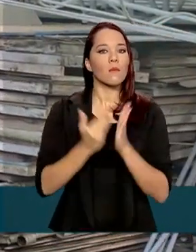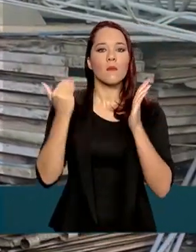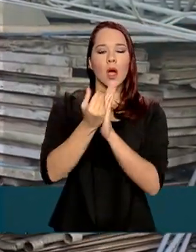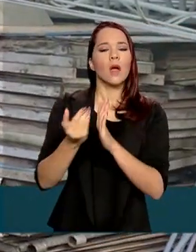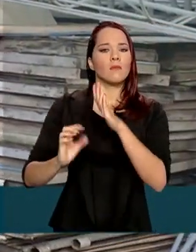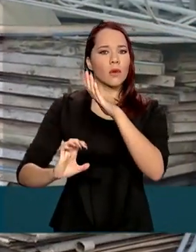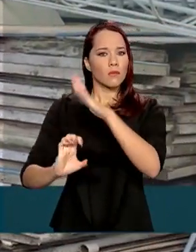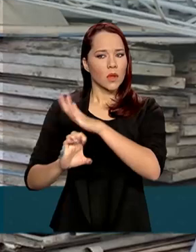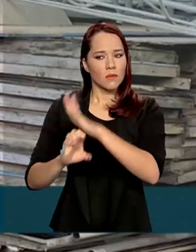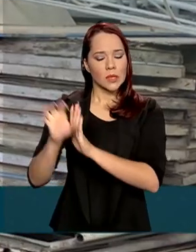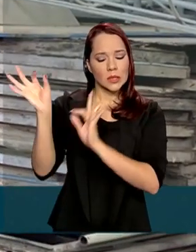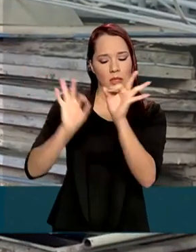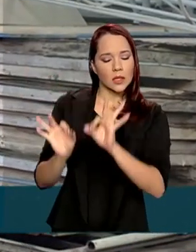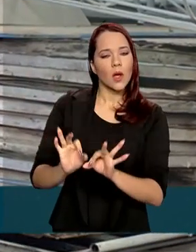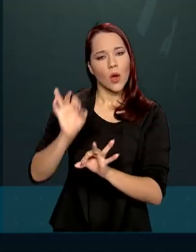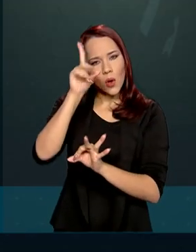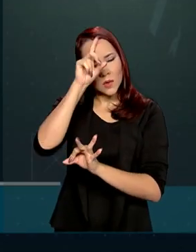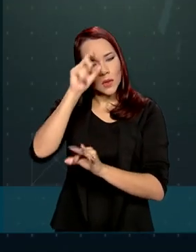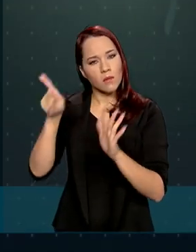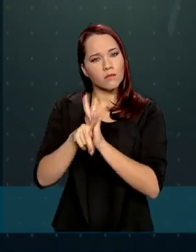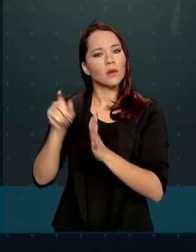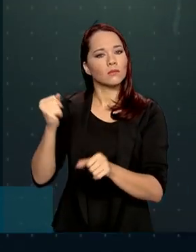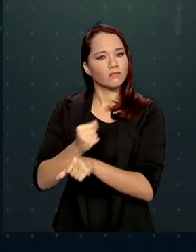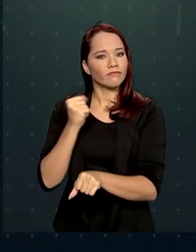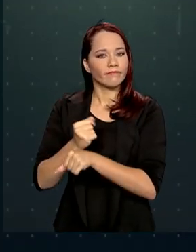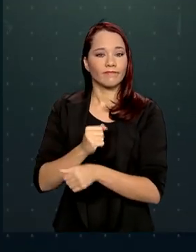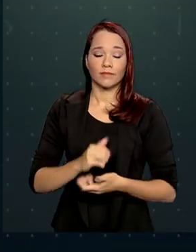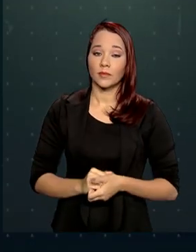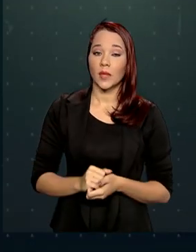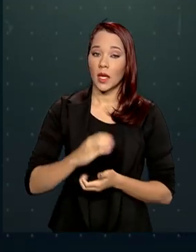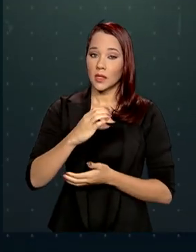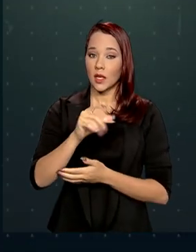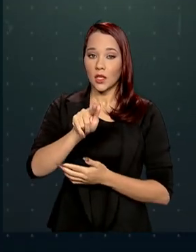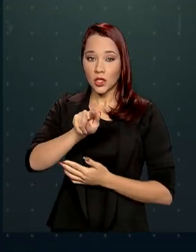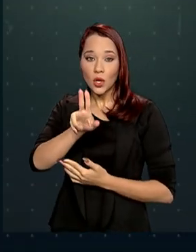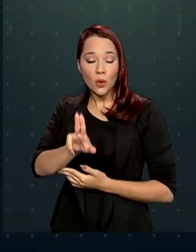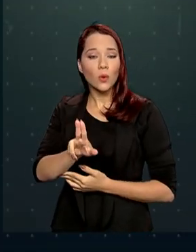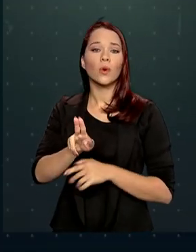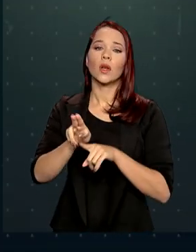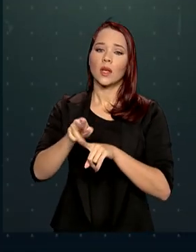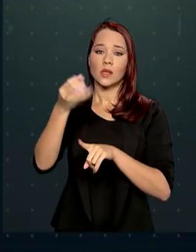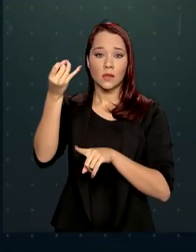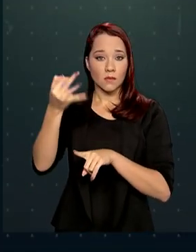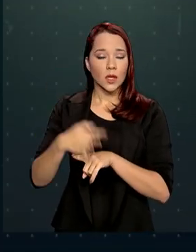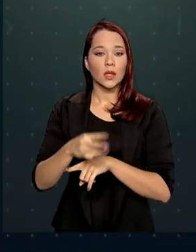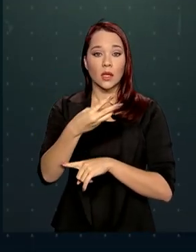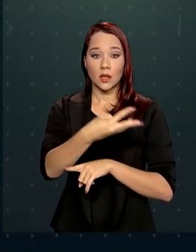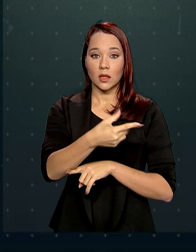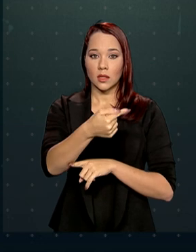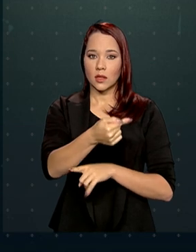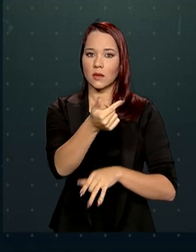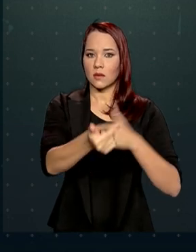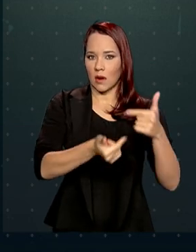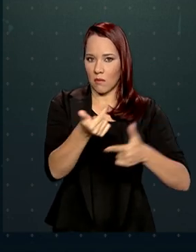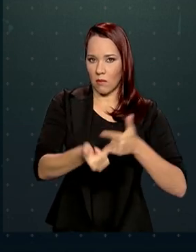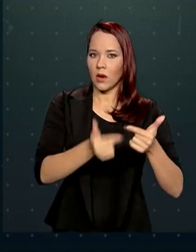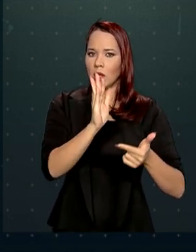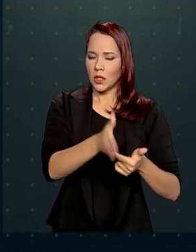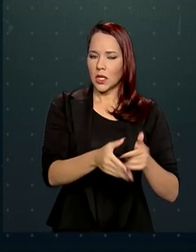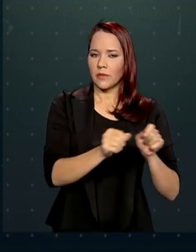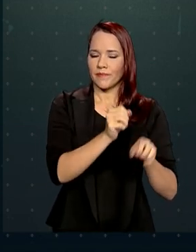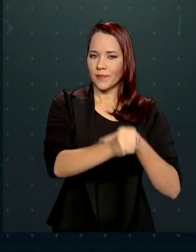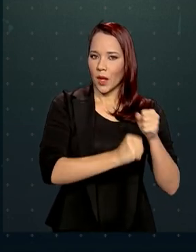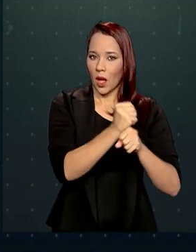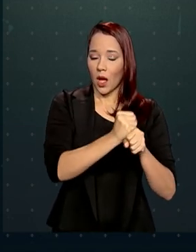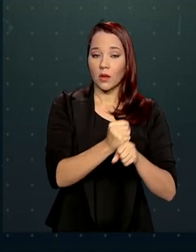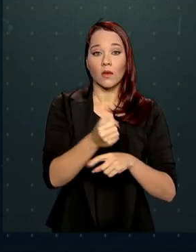empresa montar um hospital de campanha. Segundo a Controladoria Geral da União, das 37 operações feitas neste